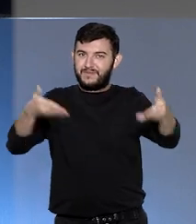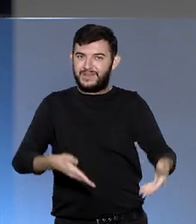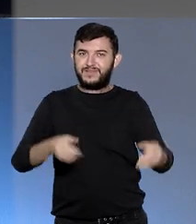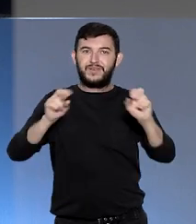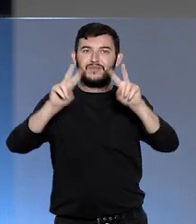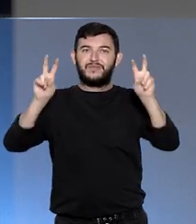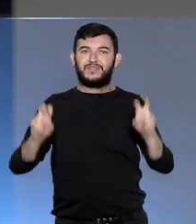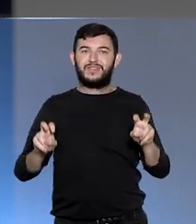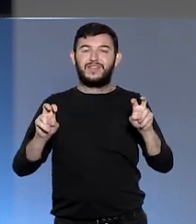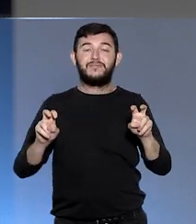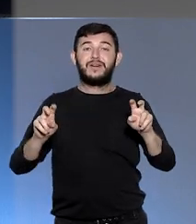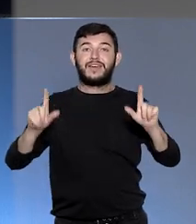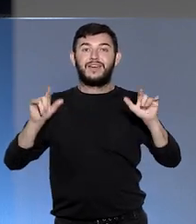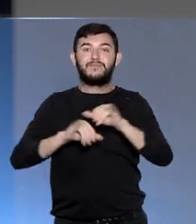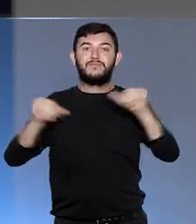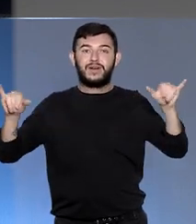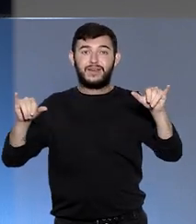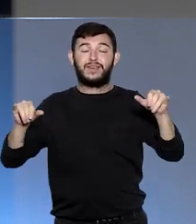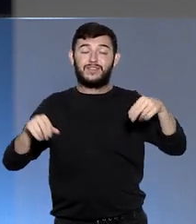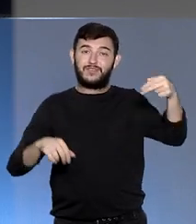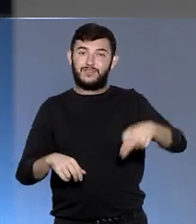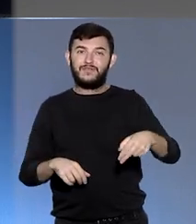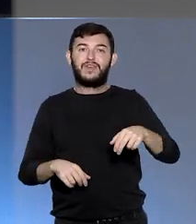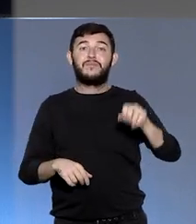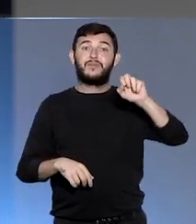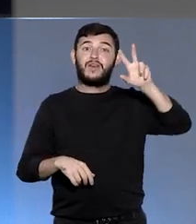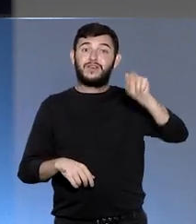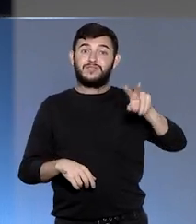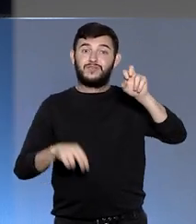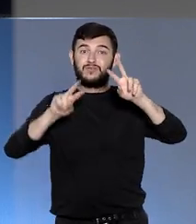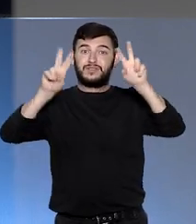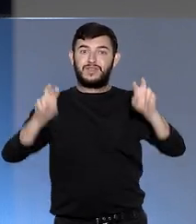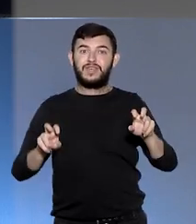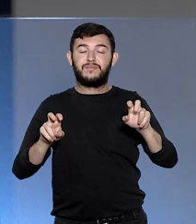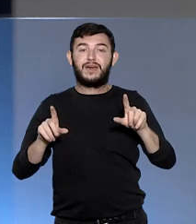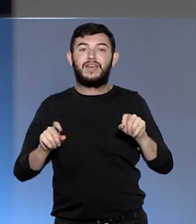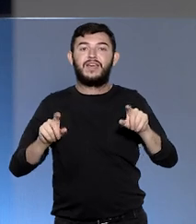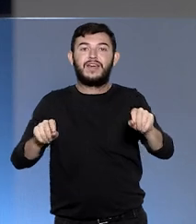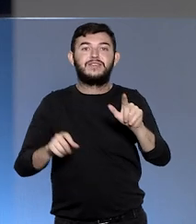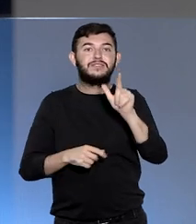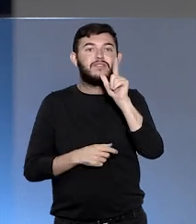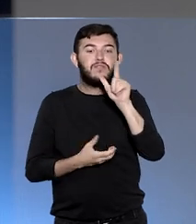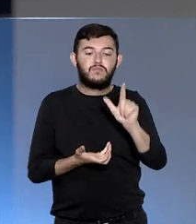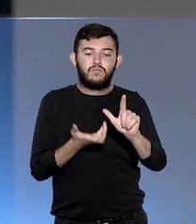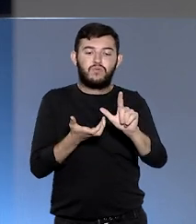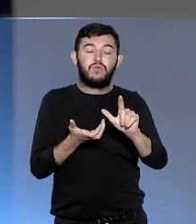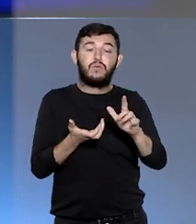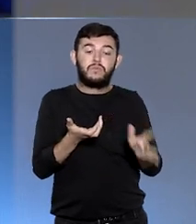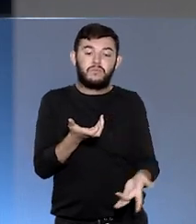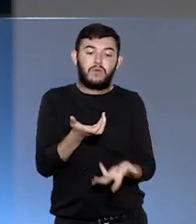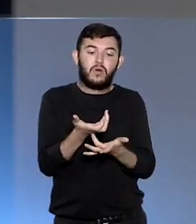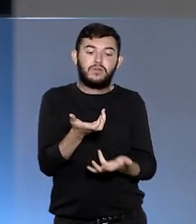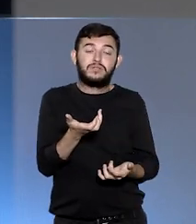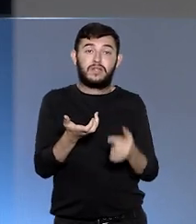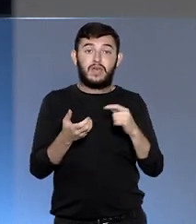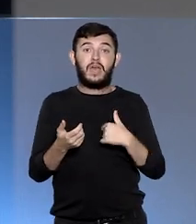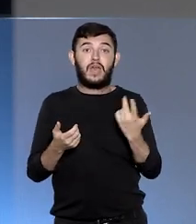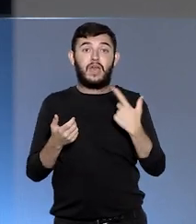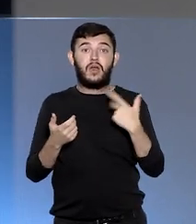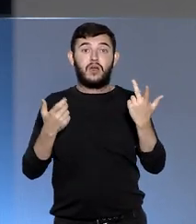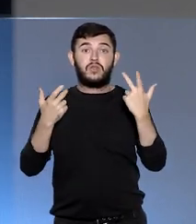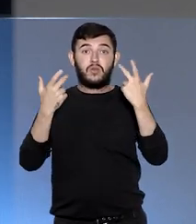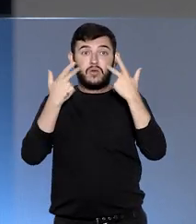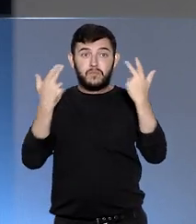campanha mundial do Novembro Azul, um alerta aos homens sobre o câncer de próstata. O tipo mais comum entre